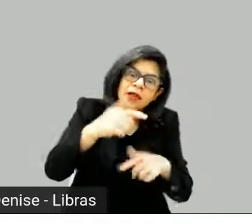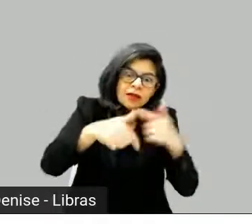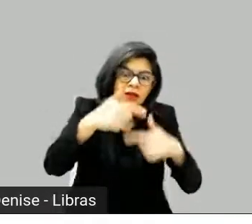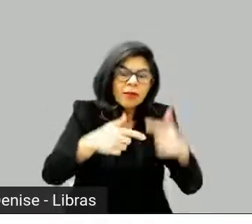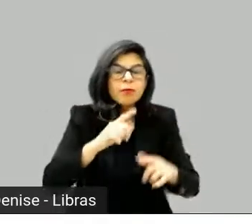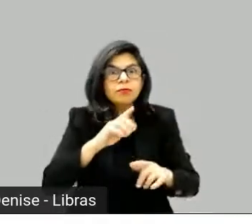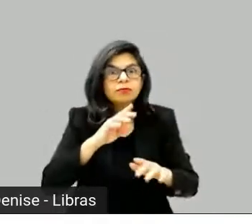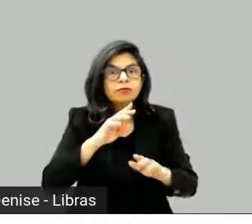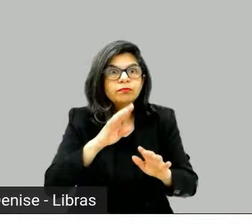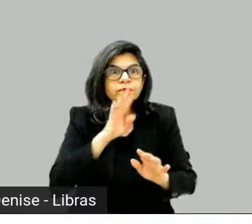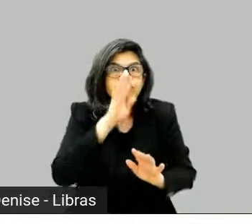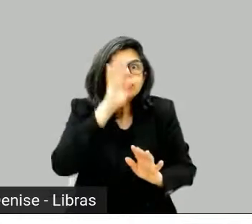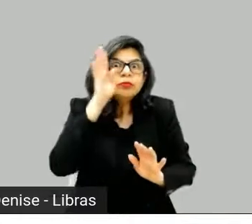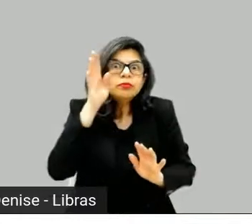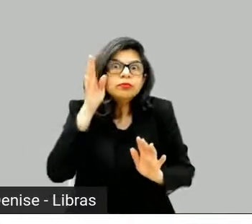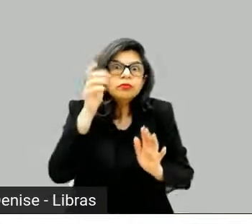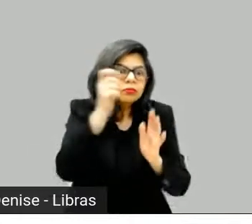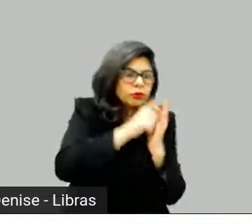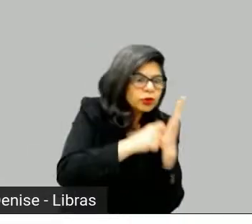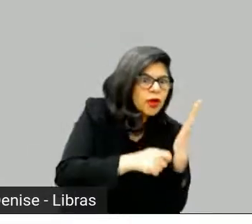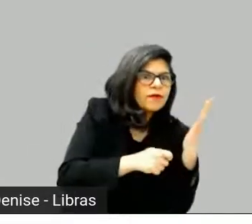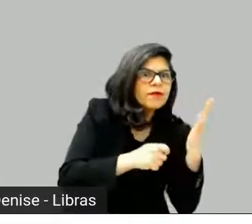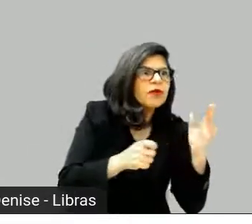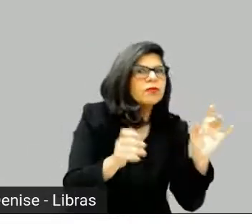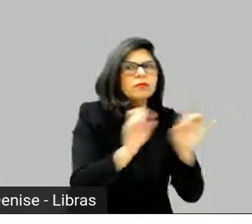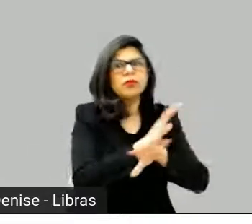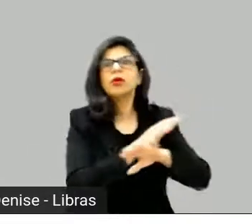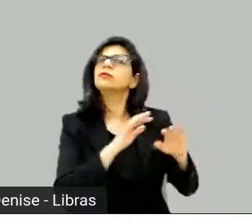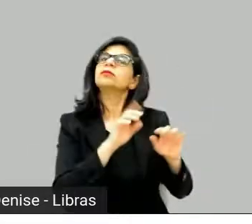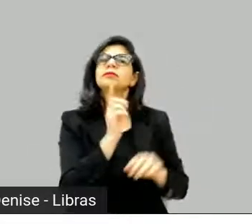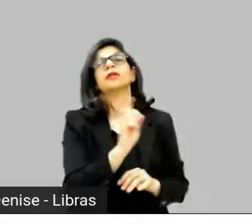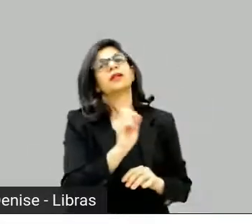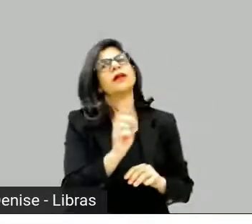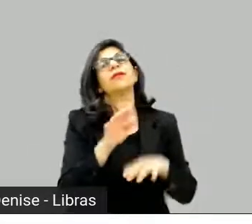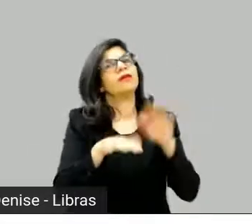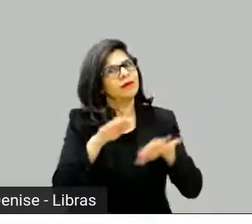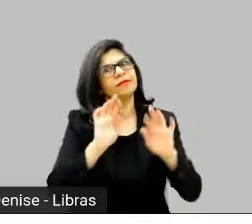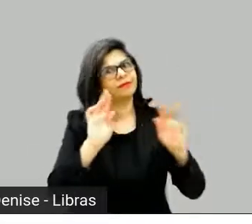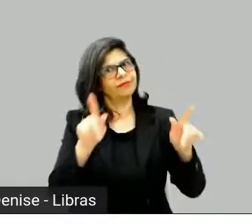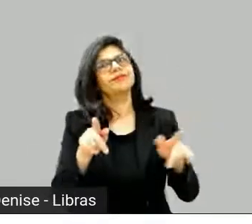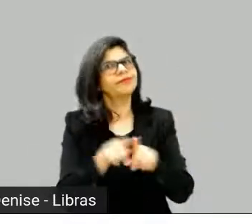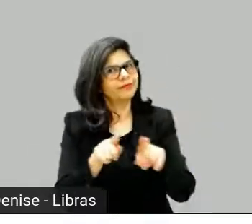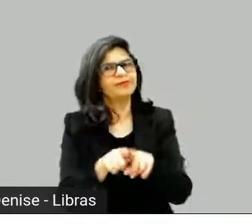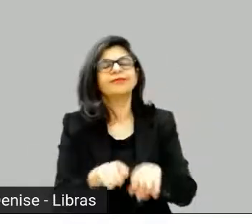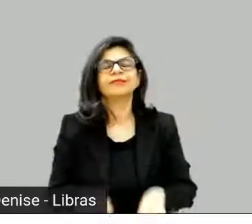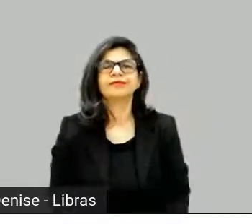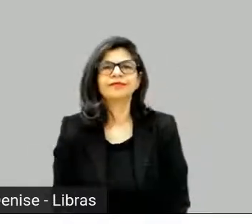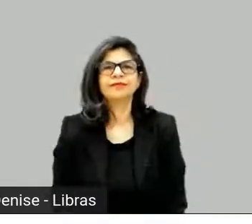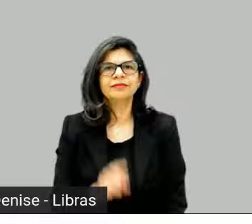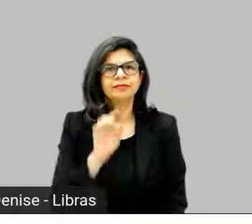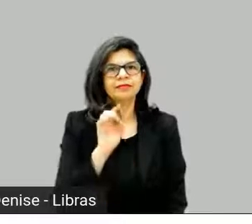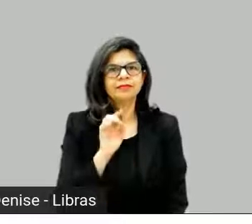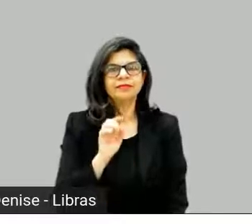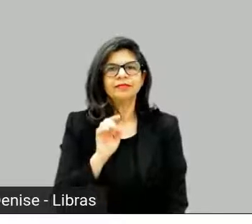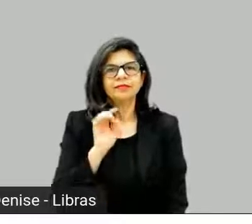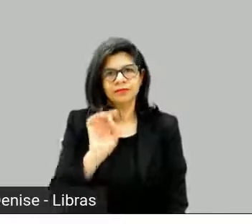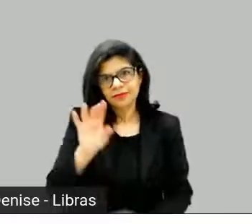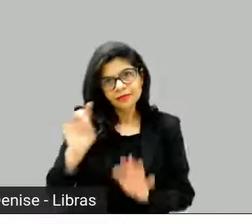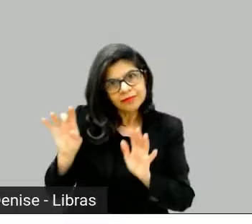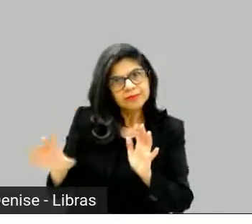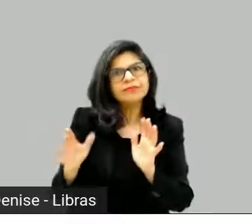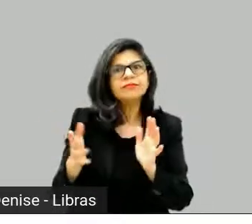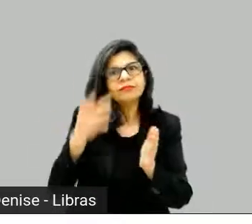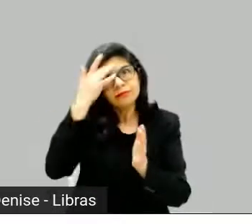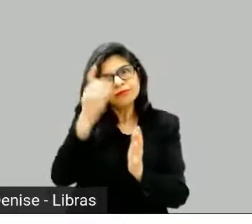Tipo, chegou e emplacou. É. É, bom, eu acho que